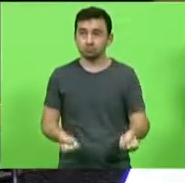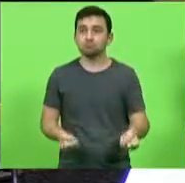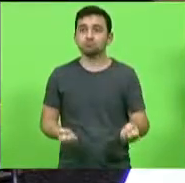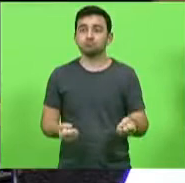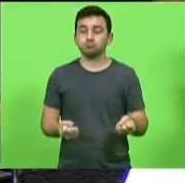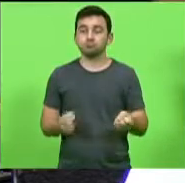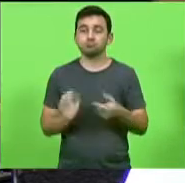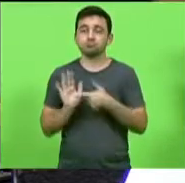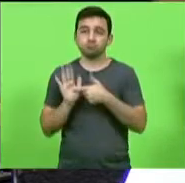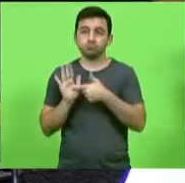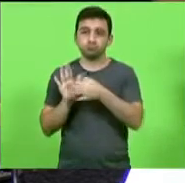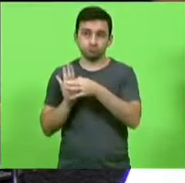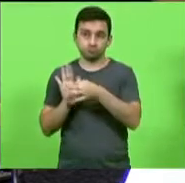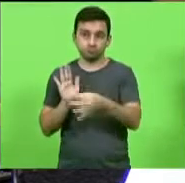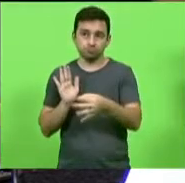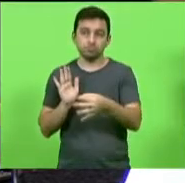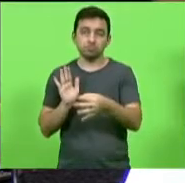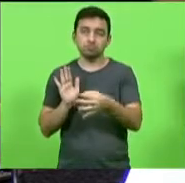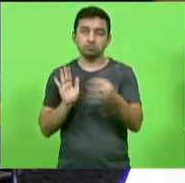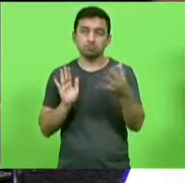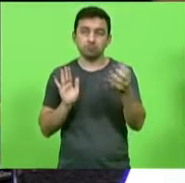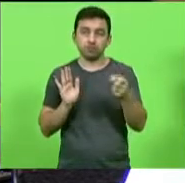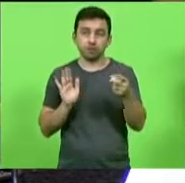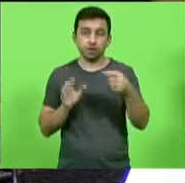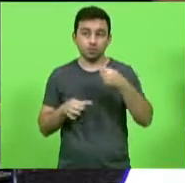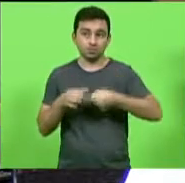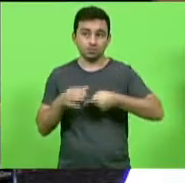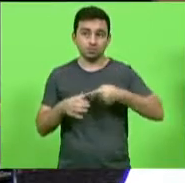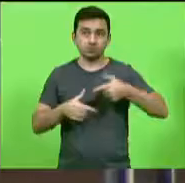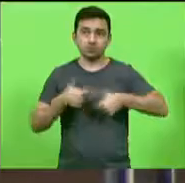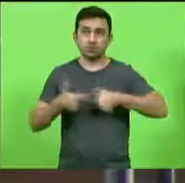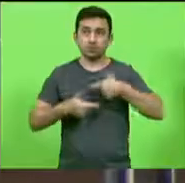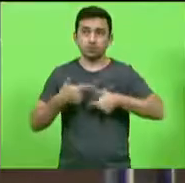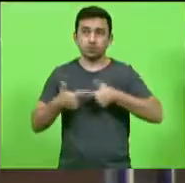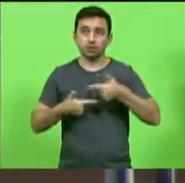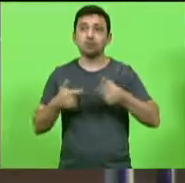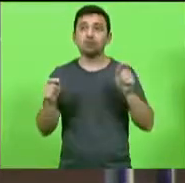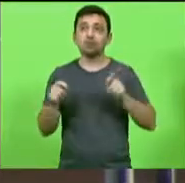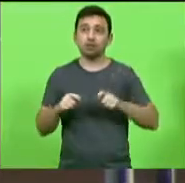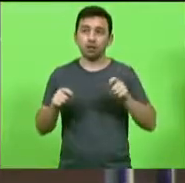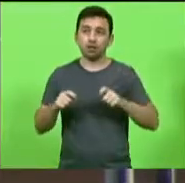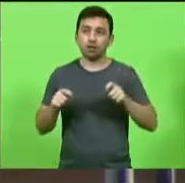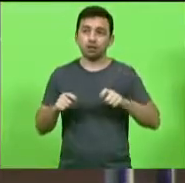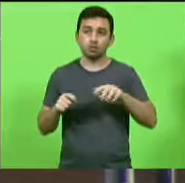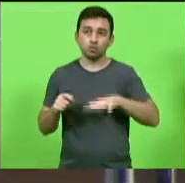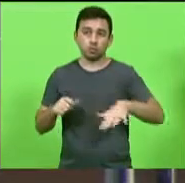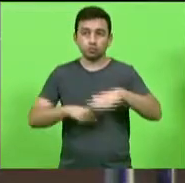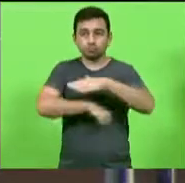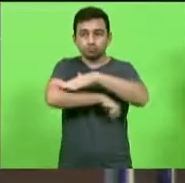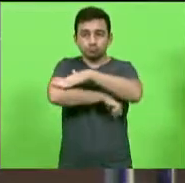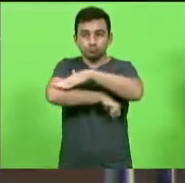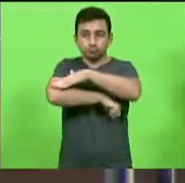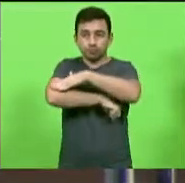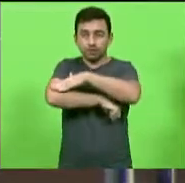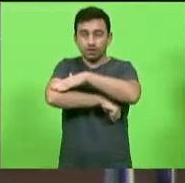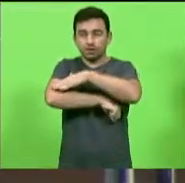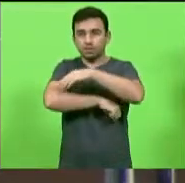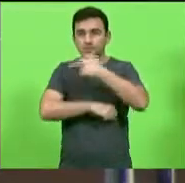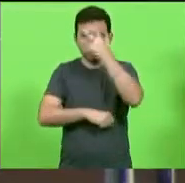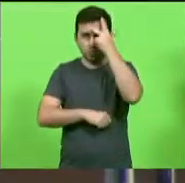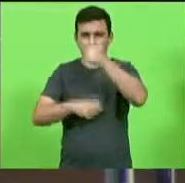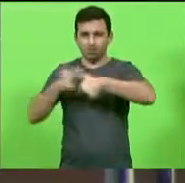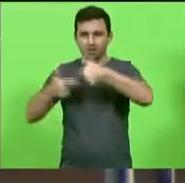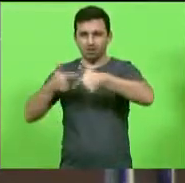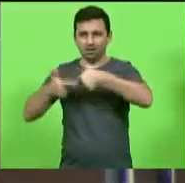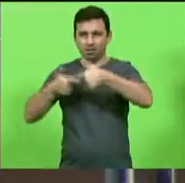na comissão de trabalho que possibilita com que os praças possam fazer